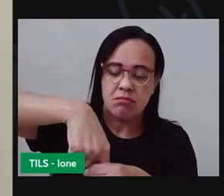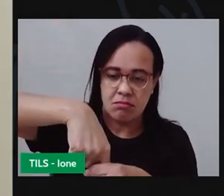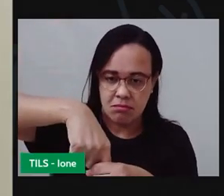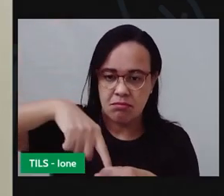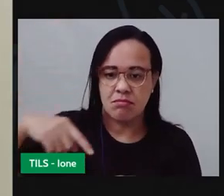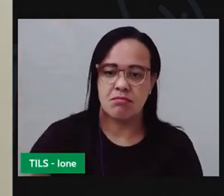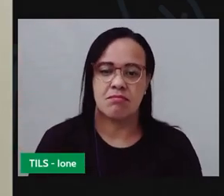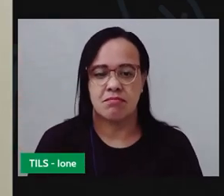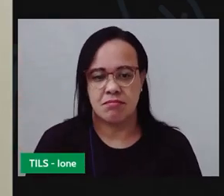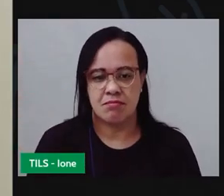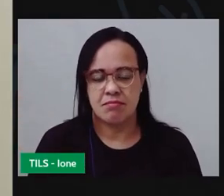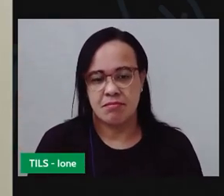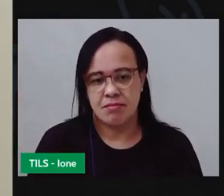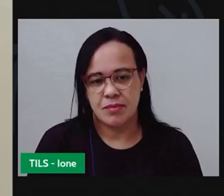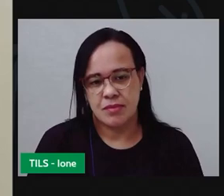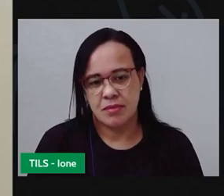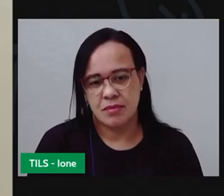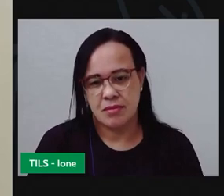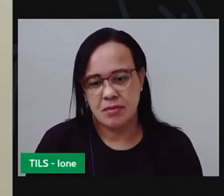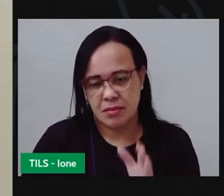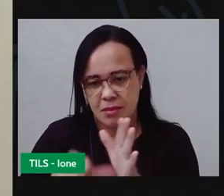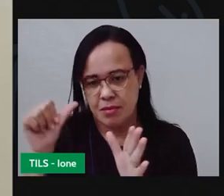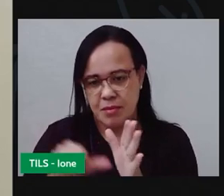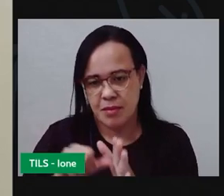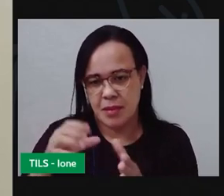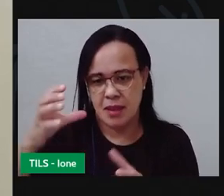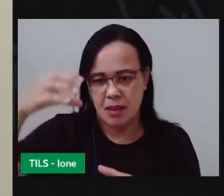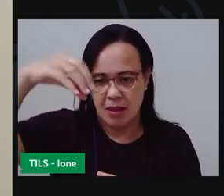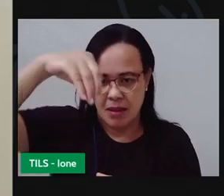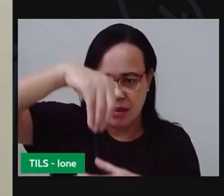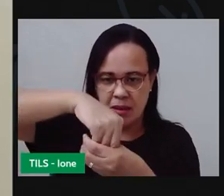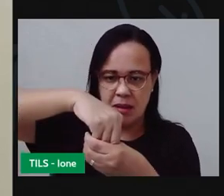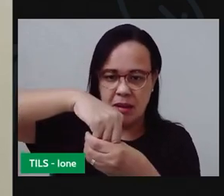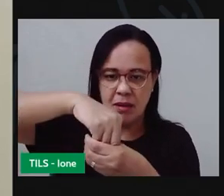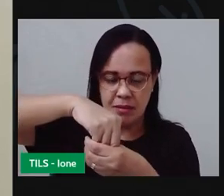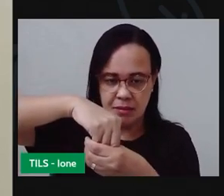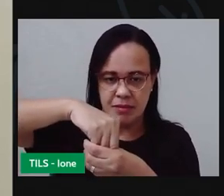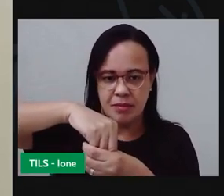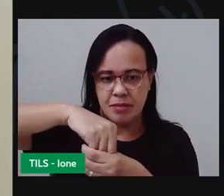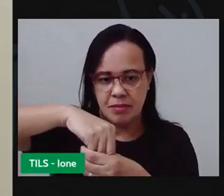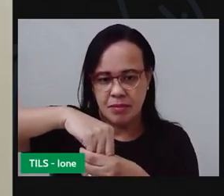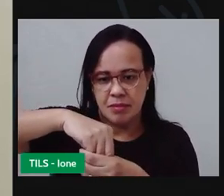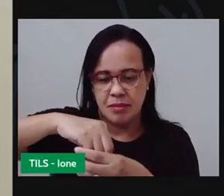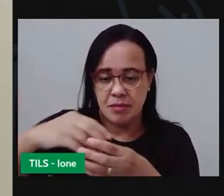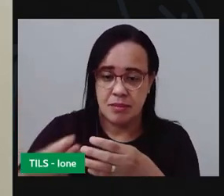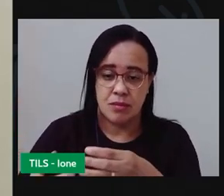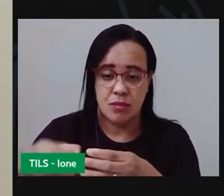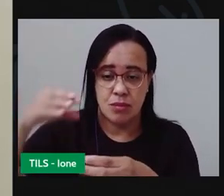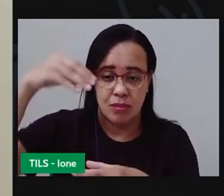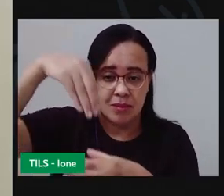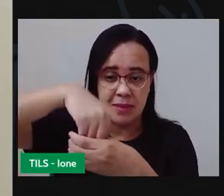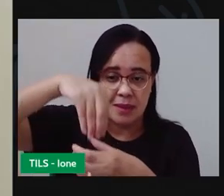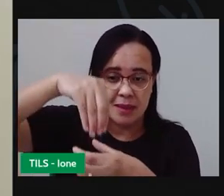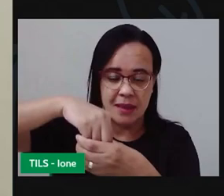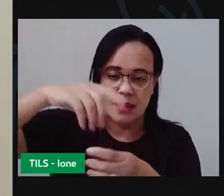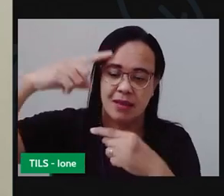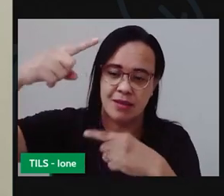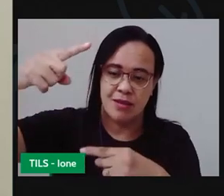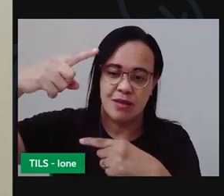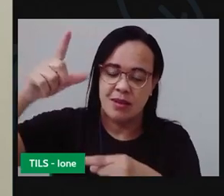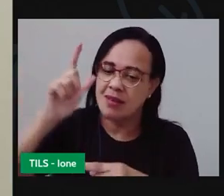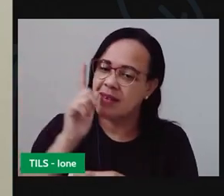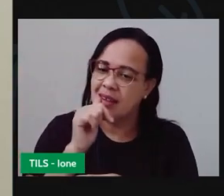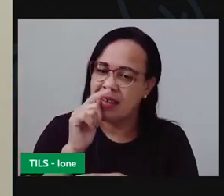nessa primeira parte da garrafa vou passar o barbante por dentro da garrafa